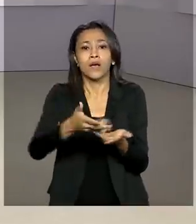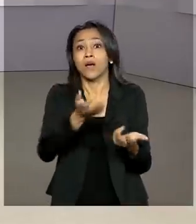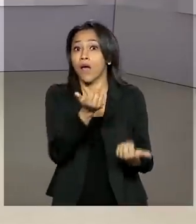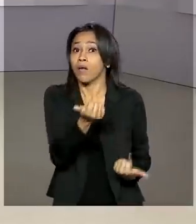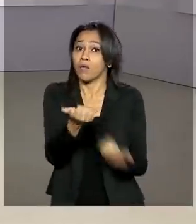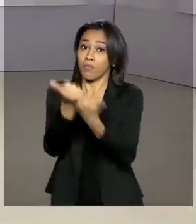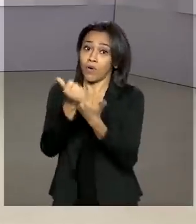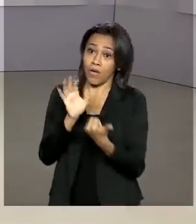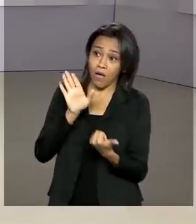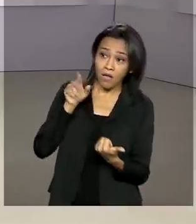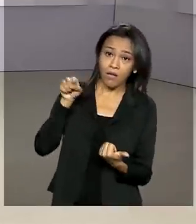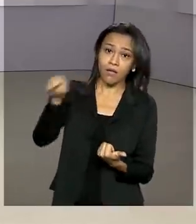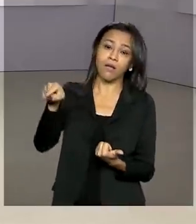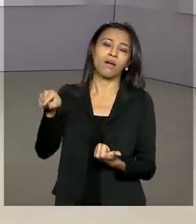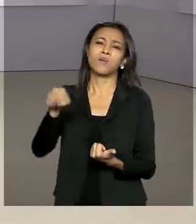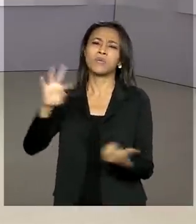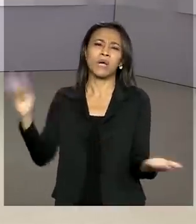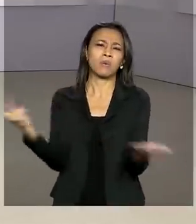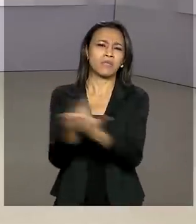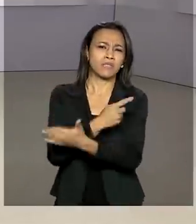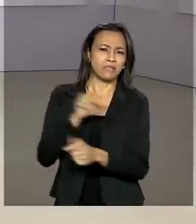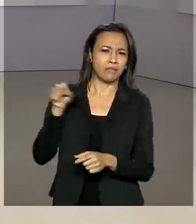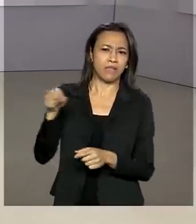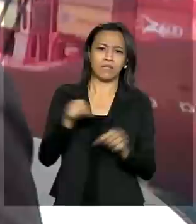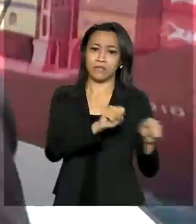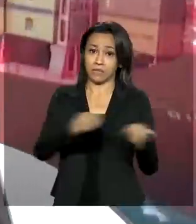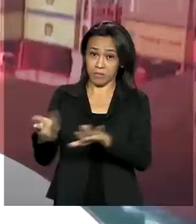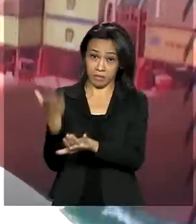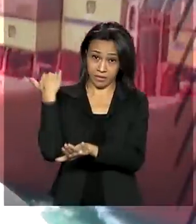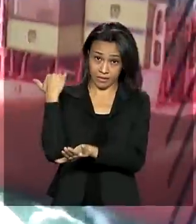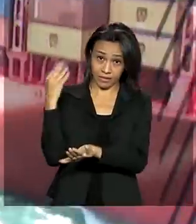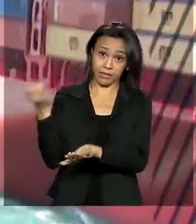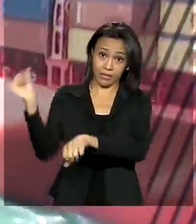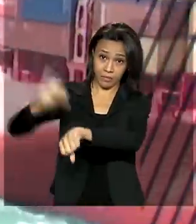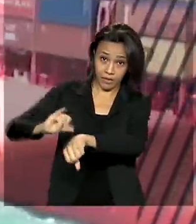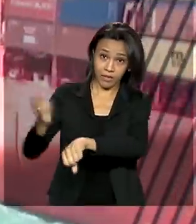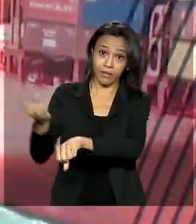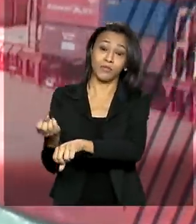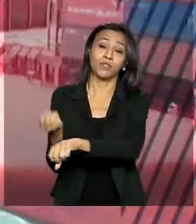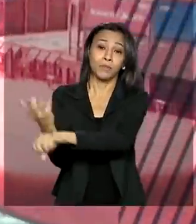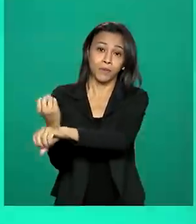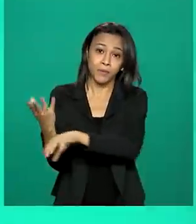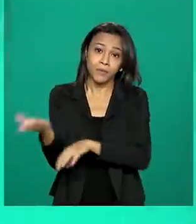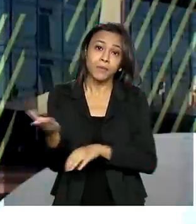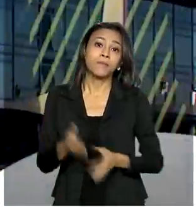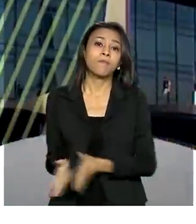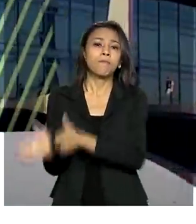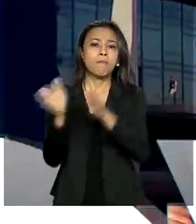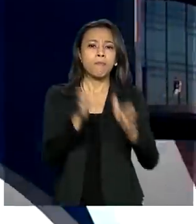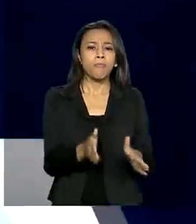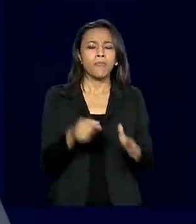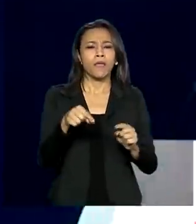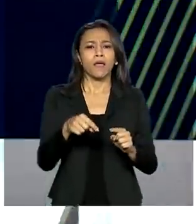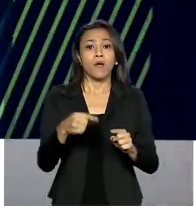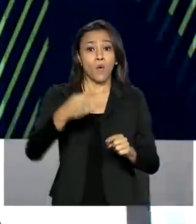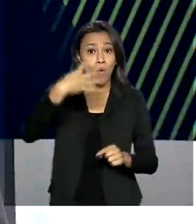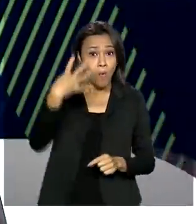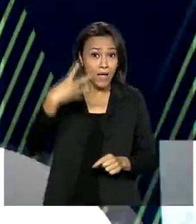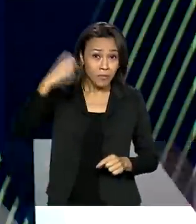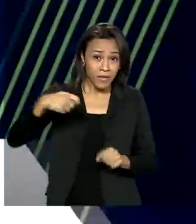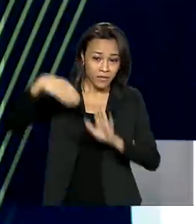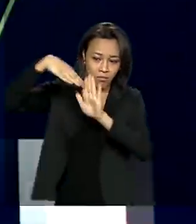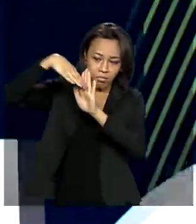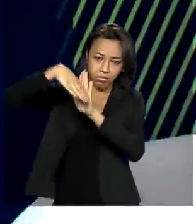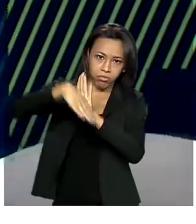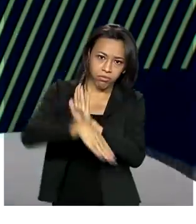vítimas da explosão em Beirute na semana passada. Após quatro meses de queda, o setor de serviços cresceu 5